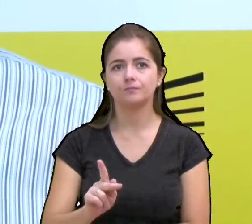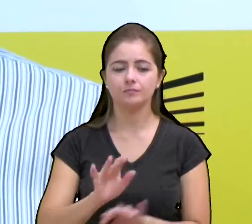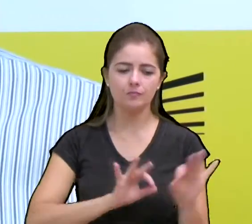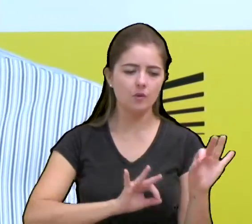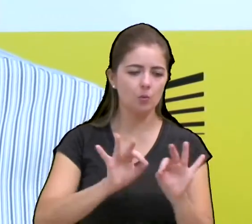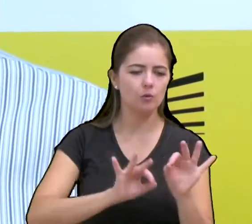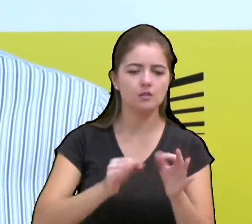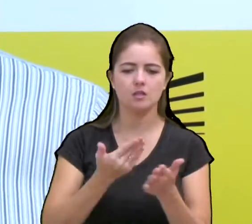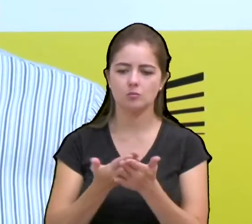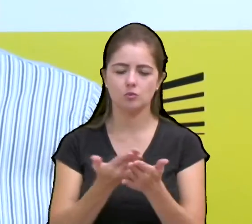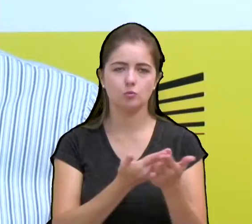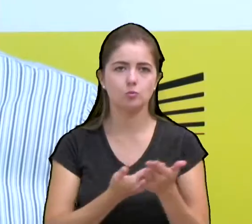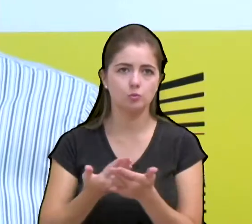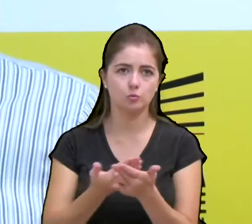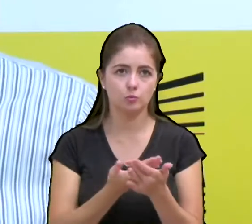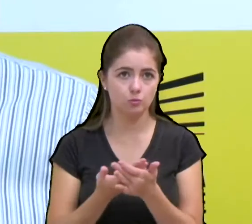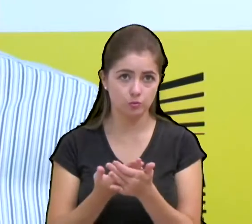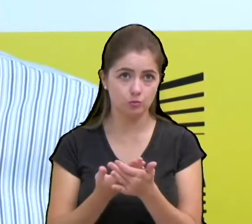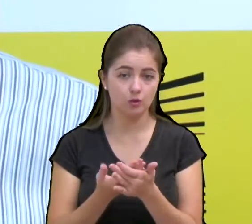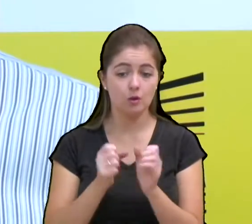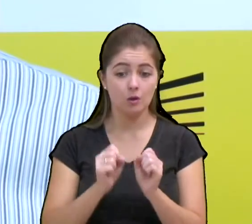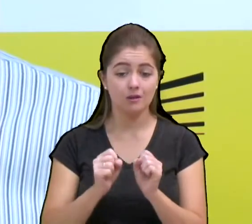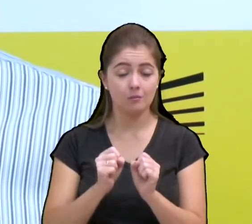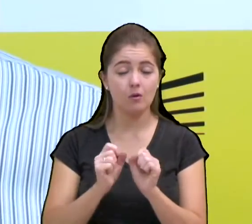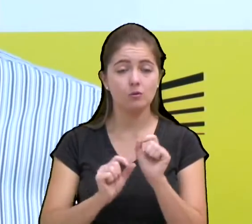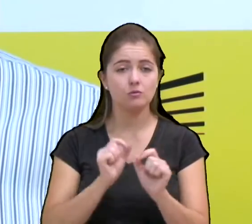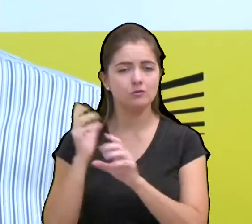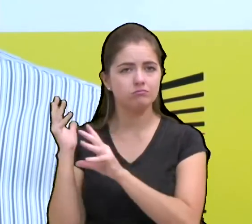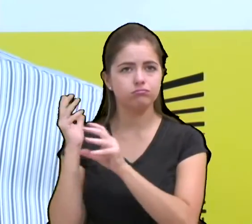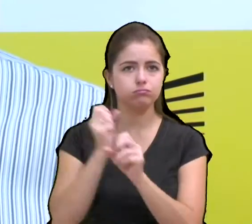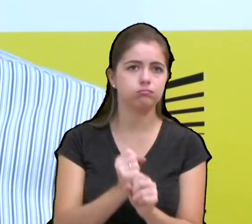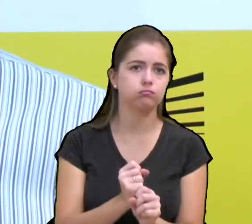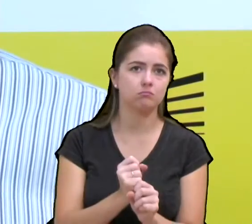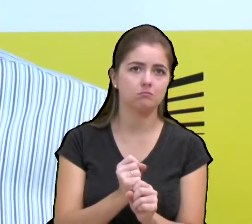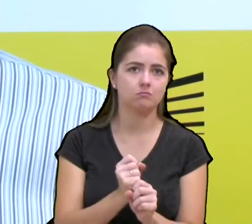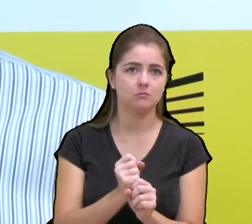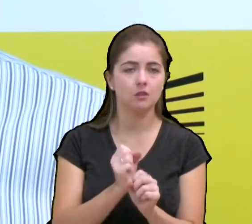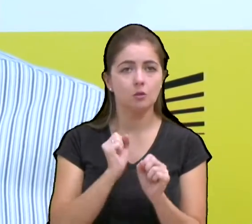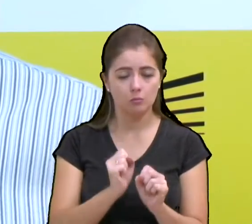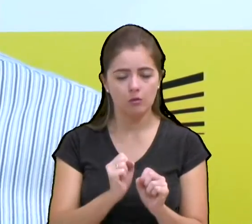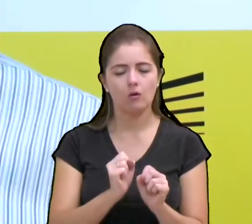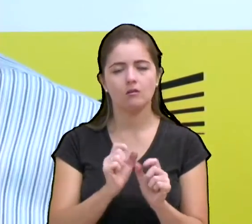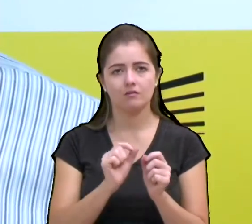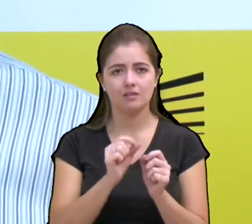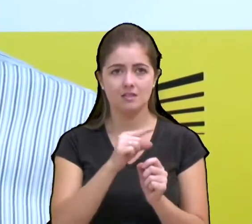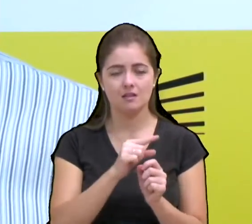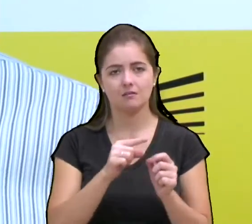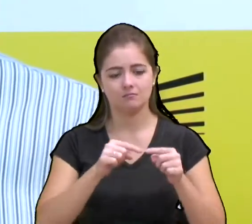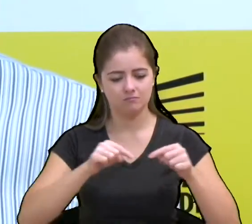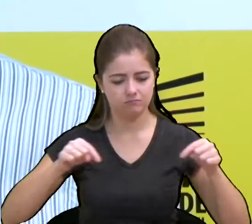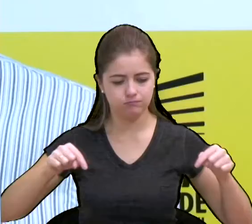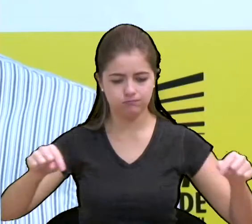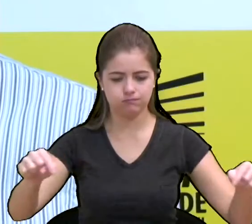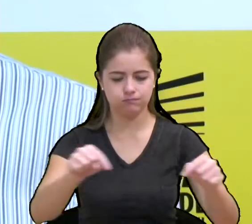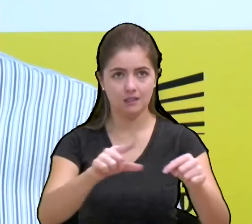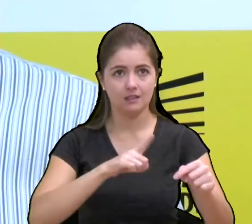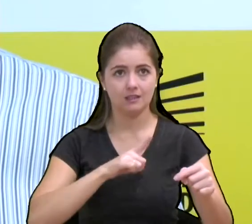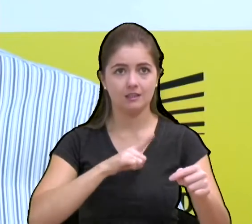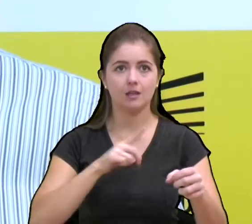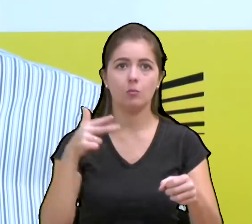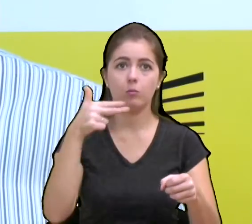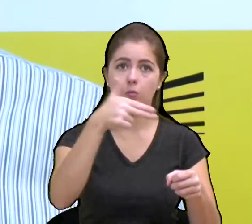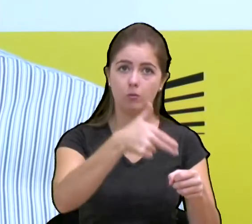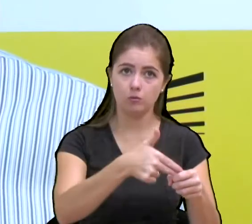estudo que possa ser resgatado, levado adiante, sim, que seriam os piscinões acima do posto, um quilômetro acima,